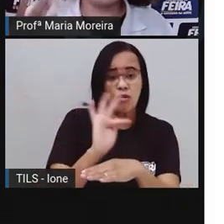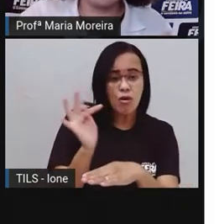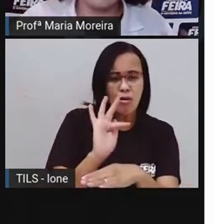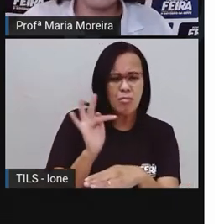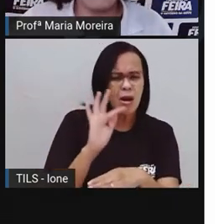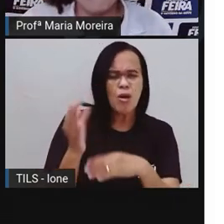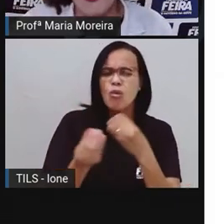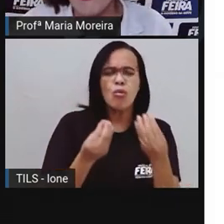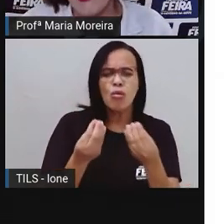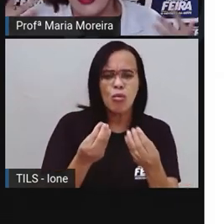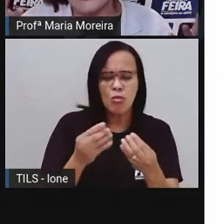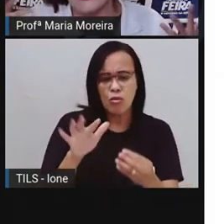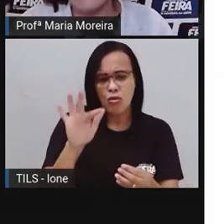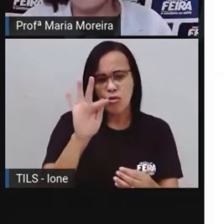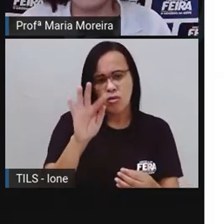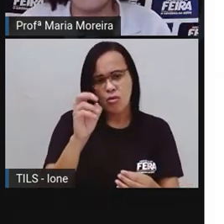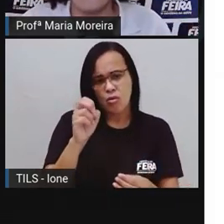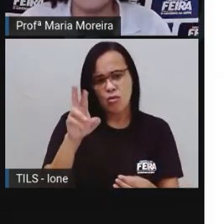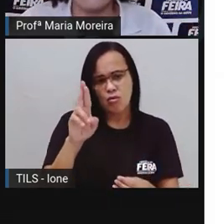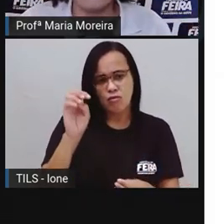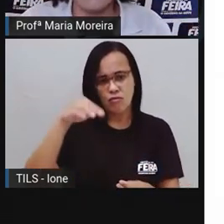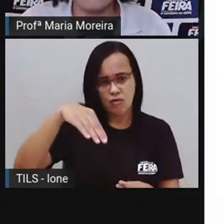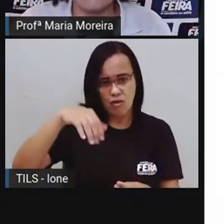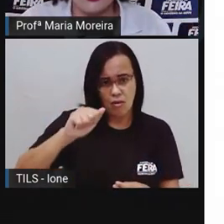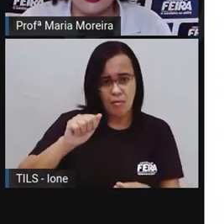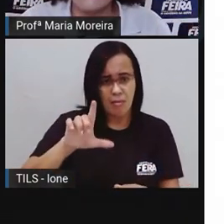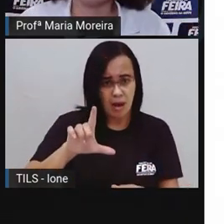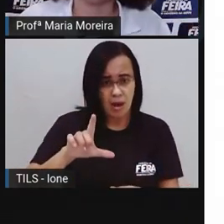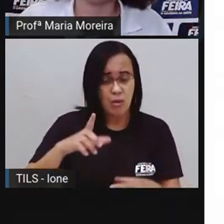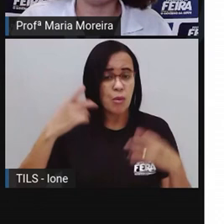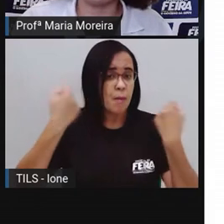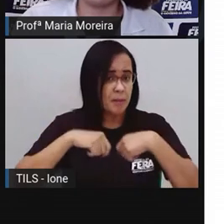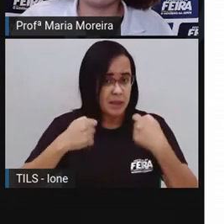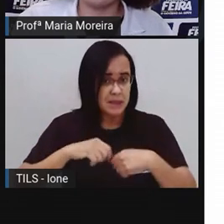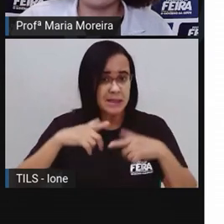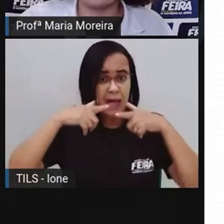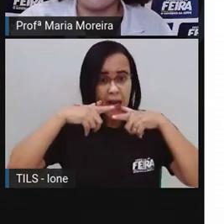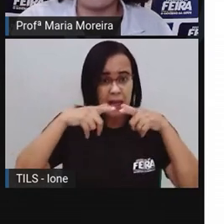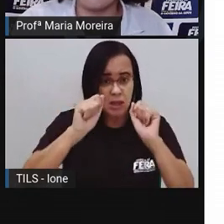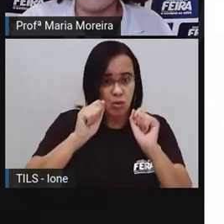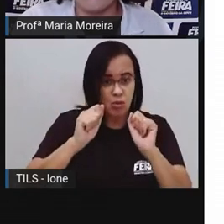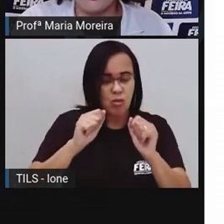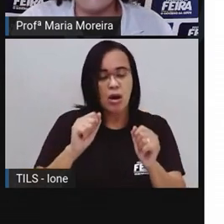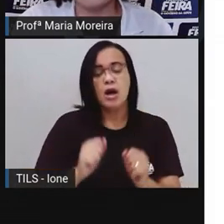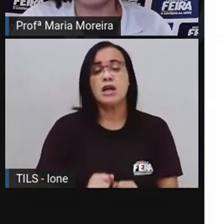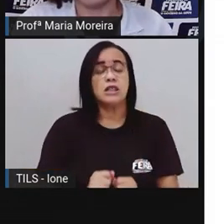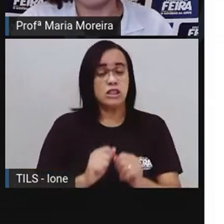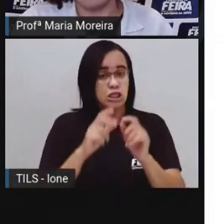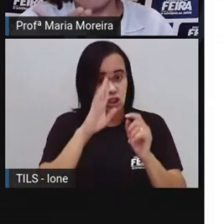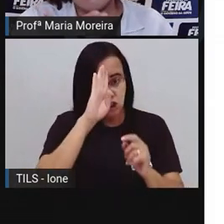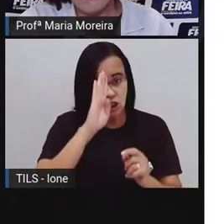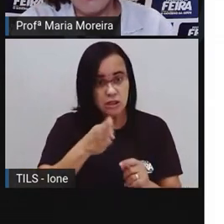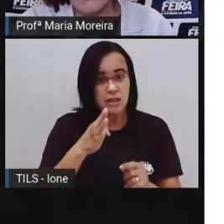se não é uma carta formal, é uma carta informal, o vai acontecer? Eu vou utilizar o quê? Olha,